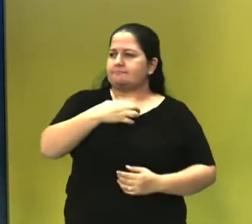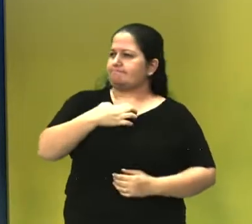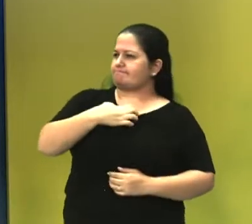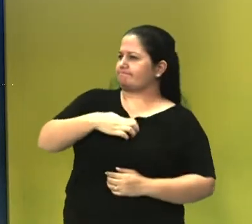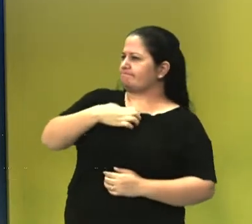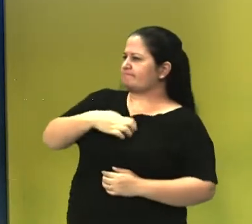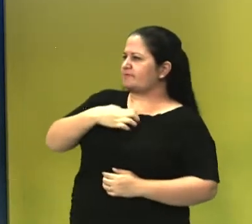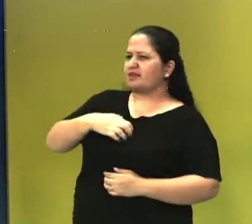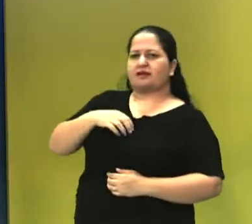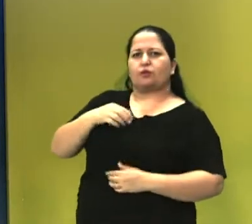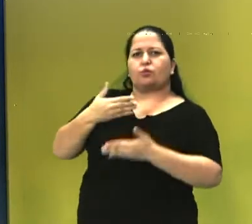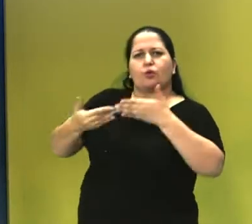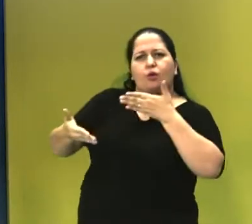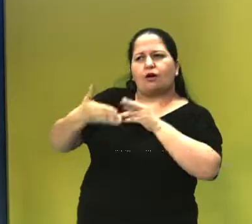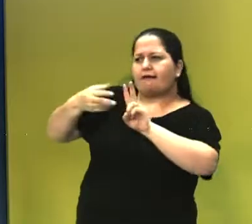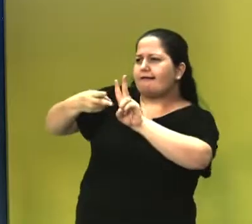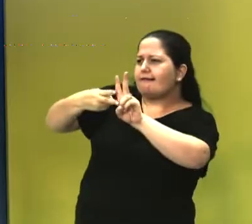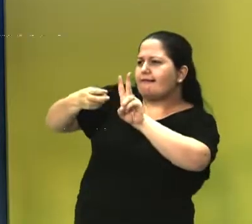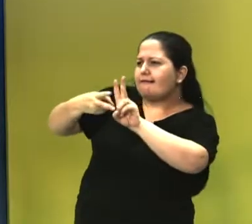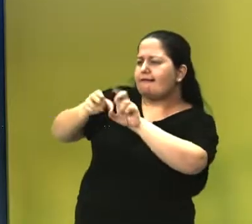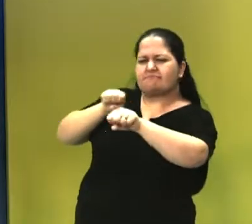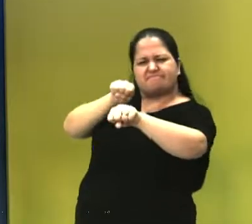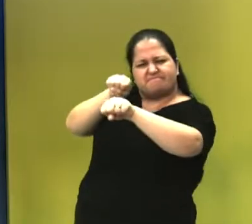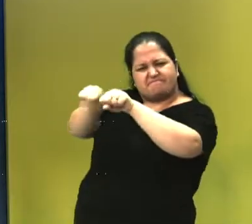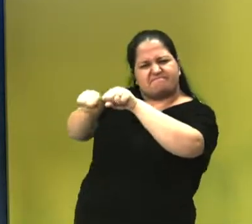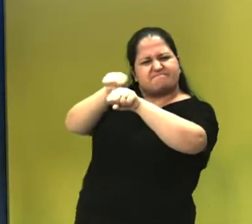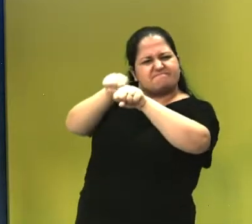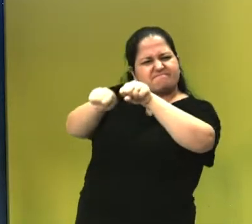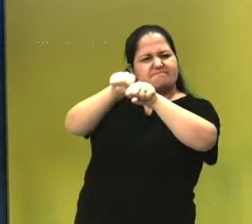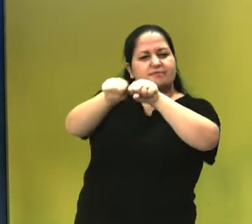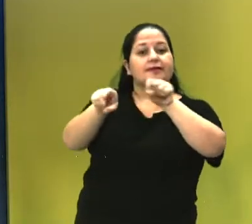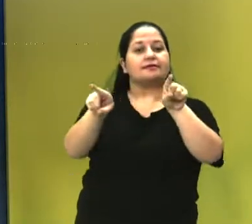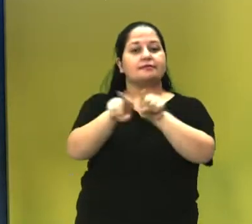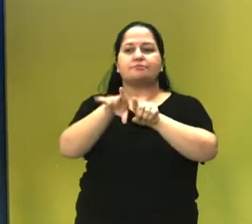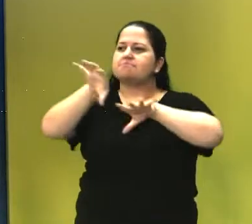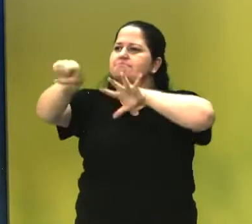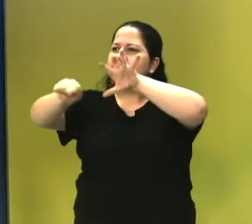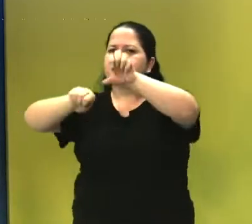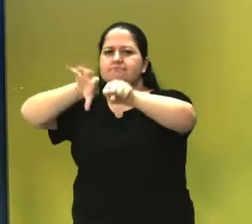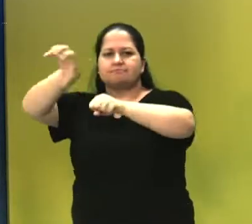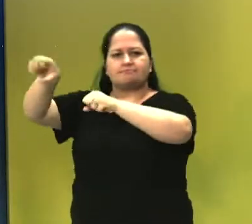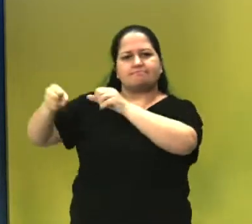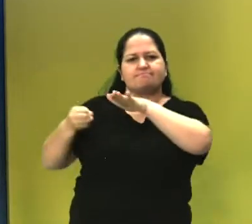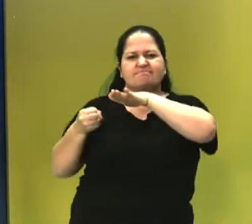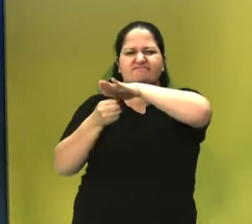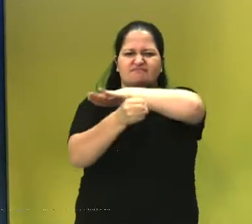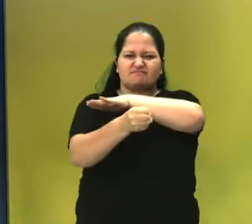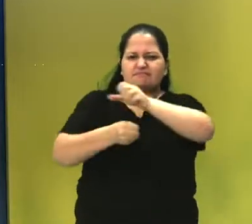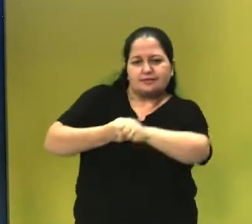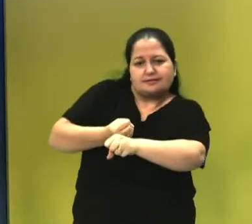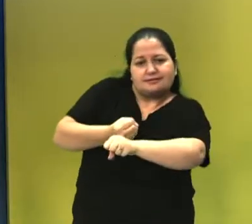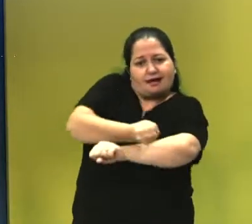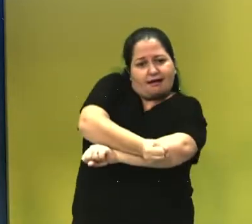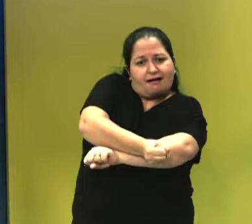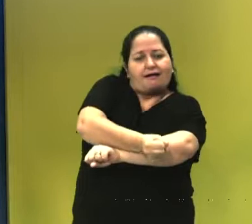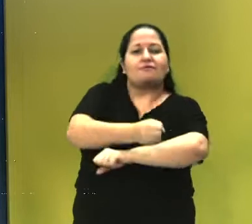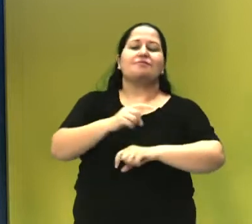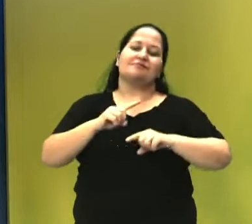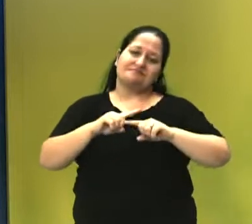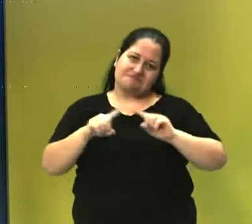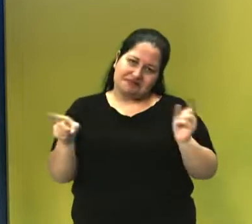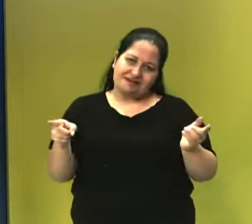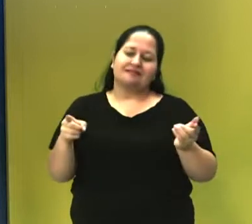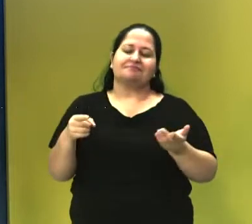favor da escravização destes e da própria questão do desbravamento do sertão, é um símbolo, é um monumento